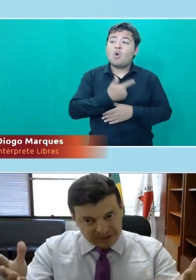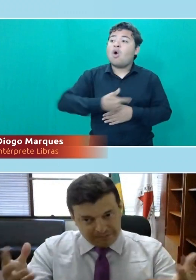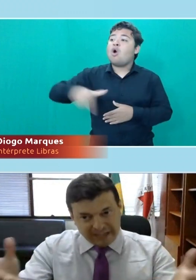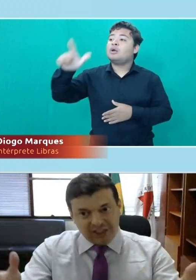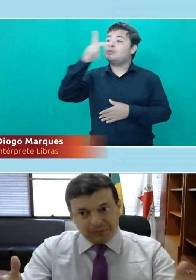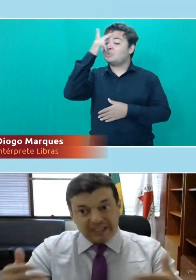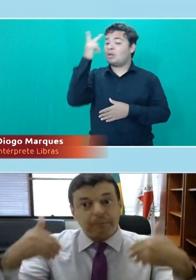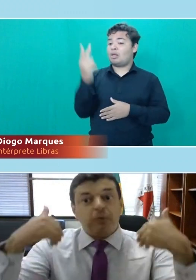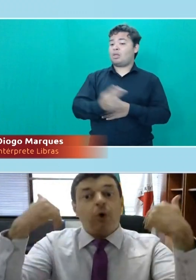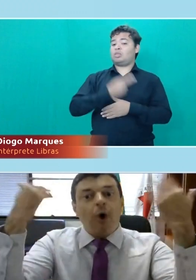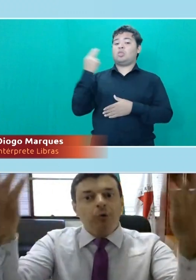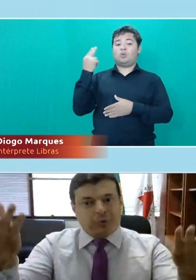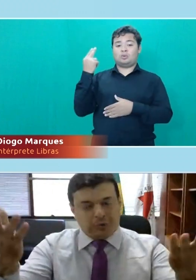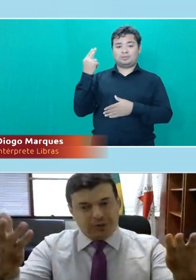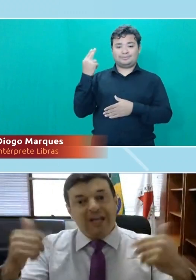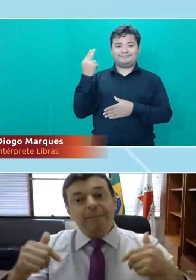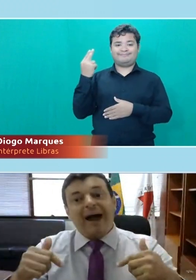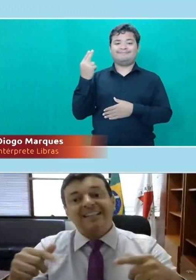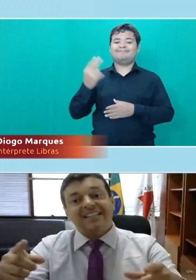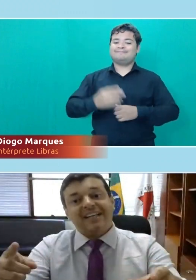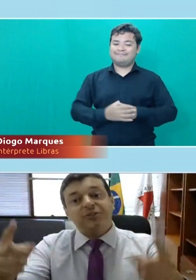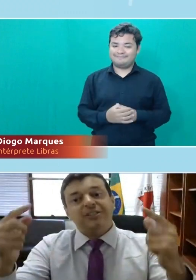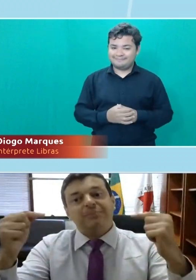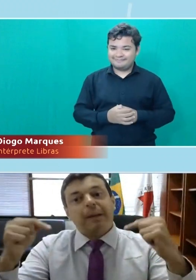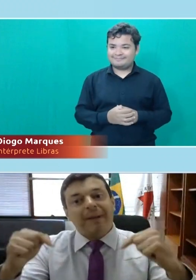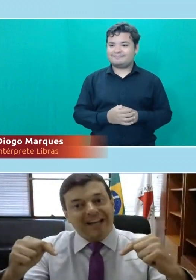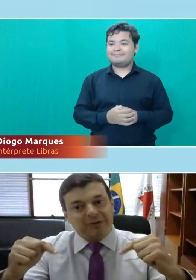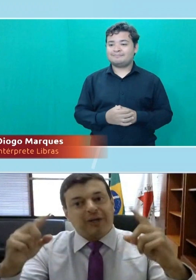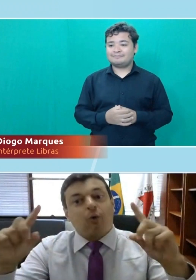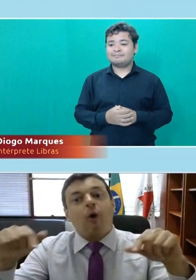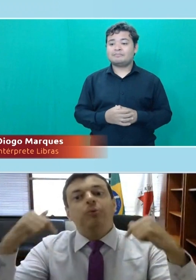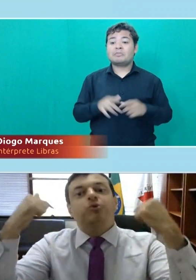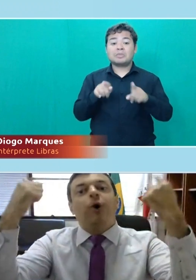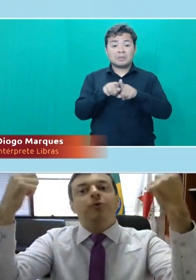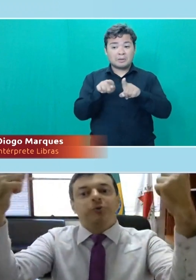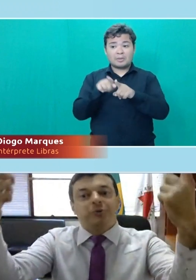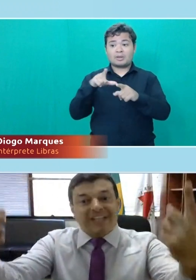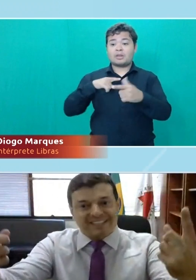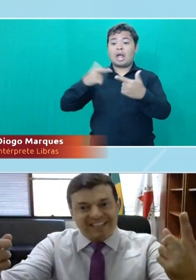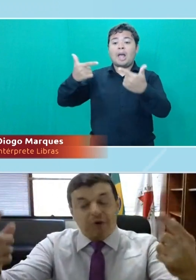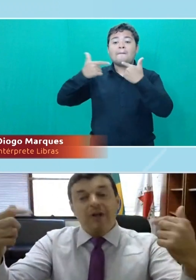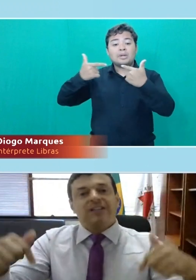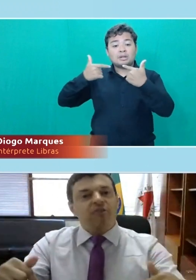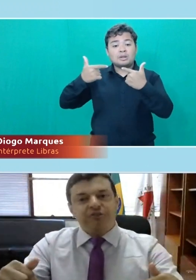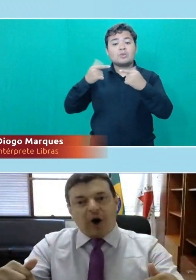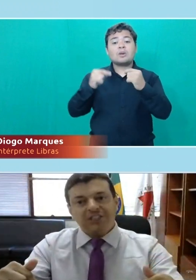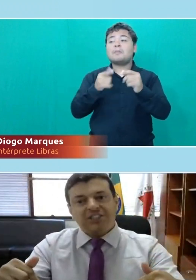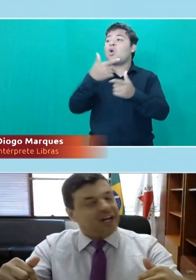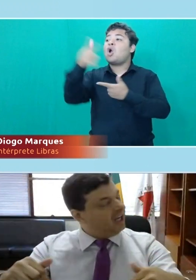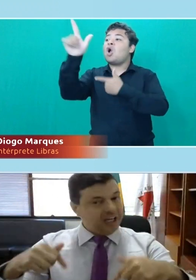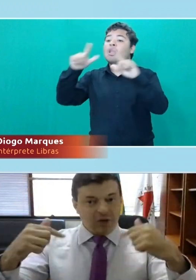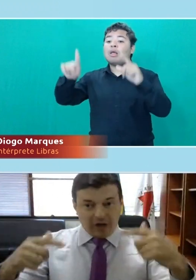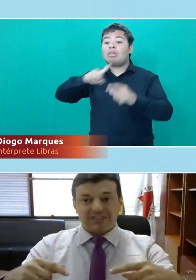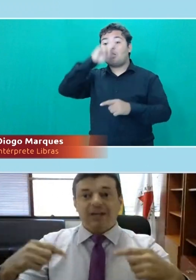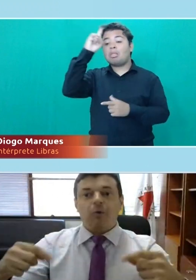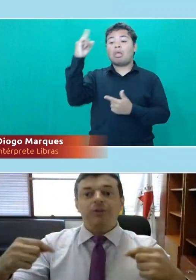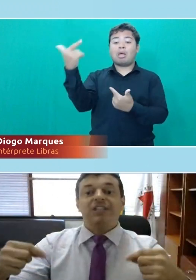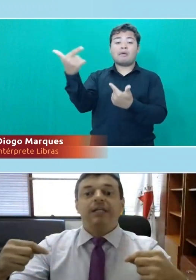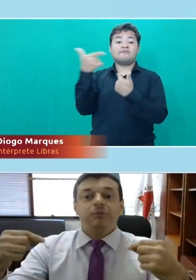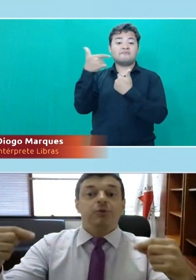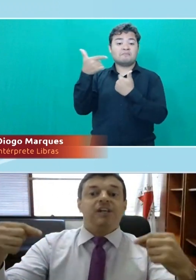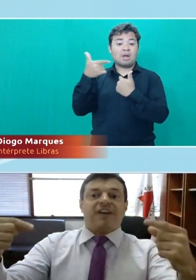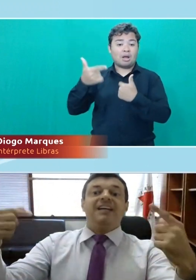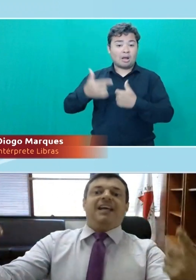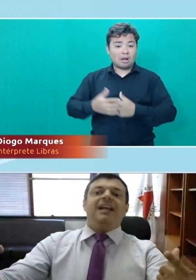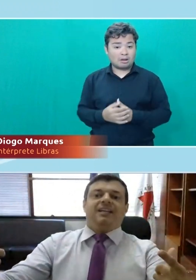O nome de batismo é dado por outros, mas, às vezes, nós temos apelido, que é o como os outros nos designam, tão forte, que nós não